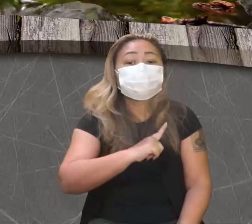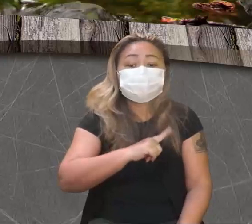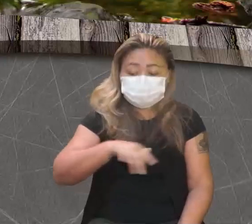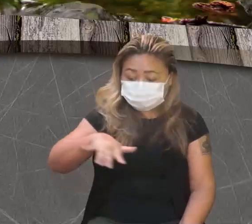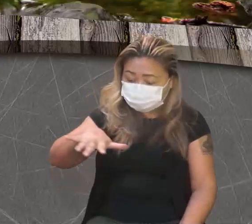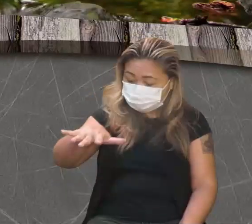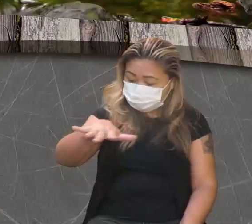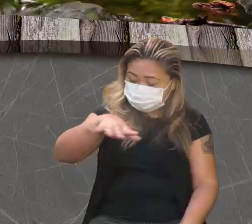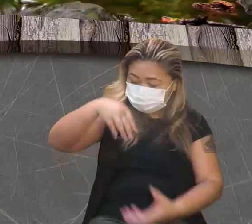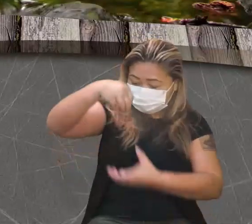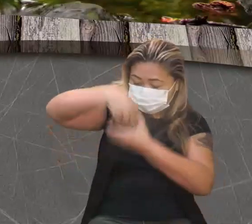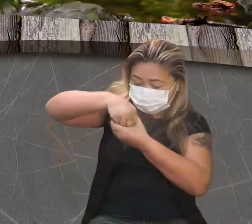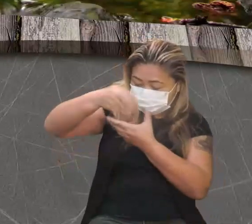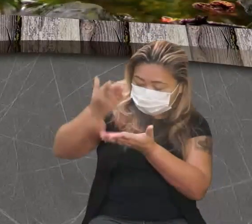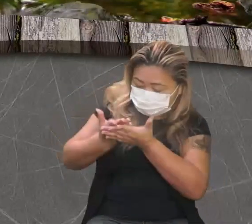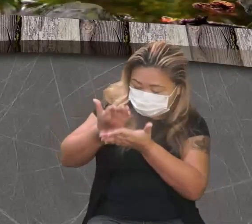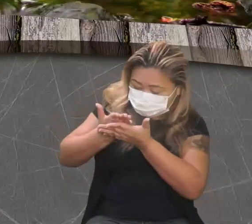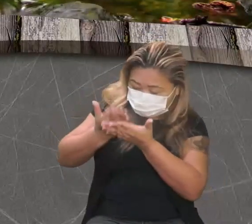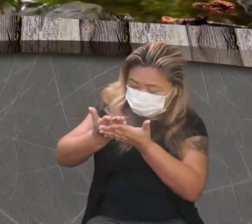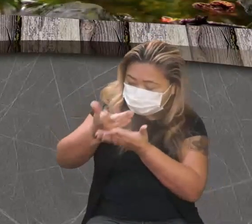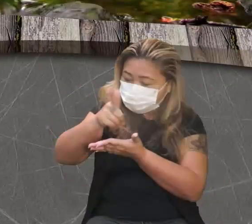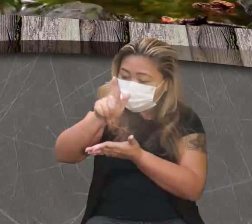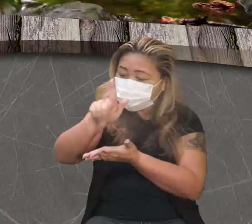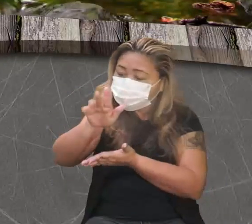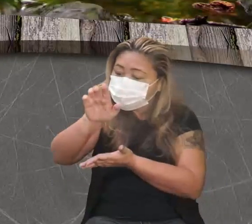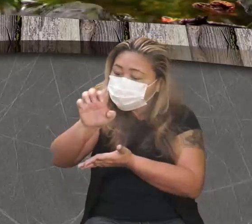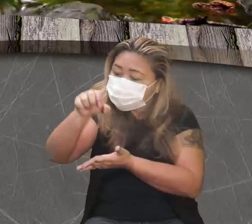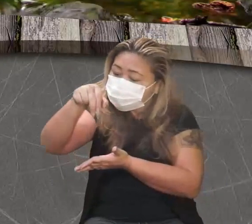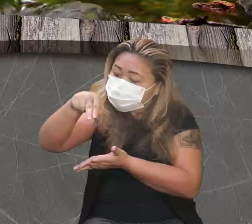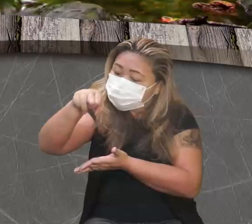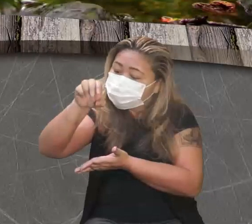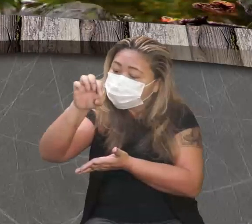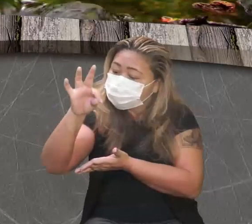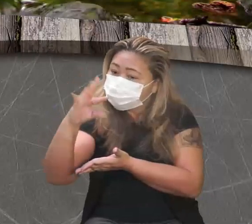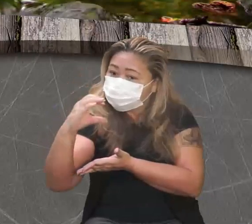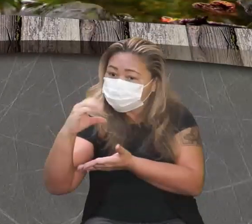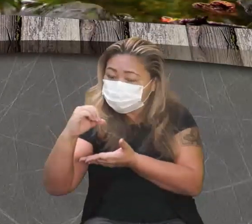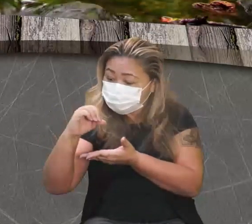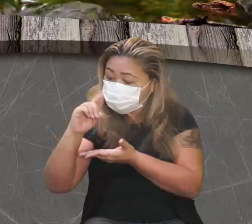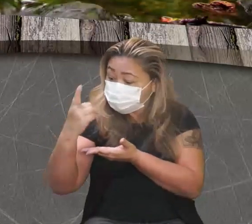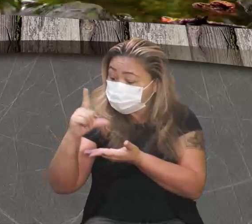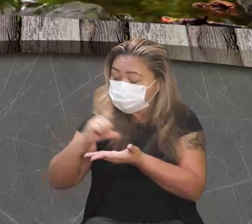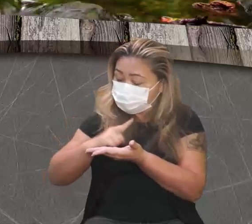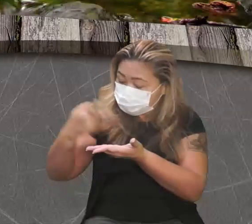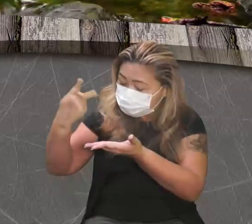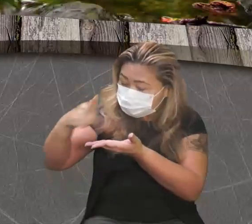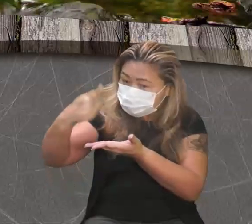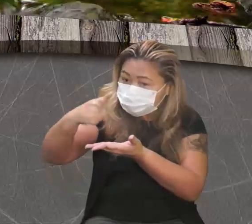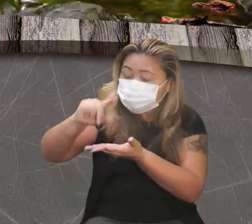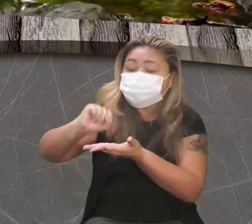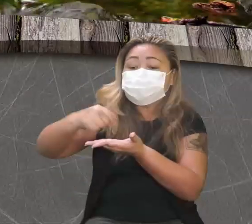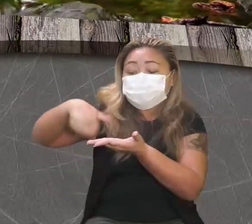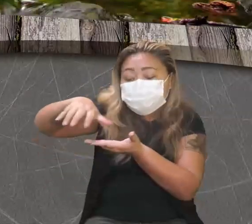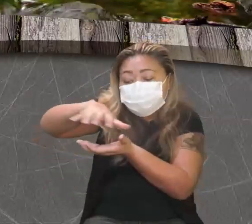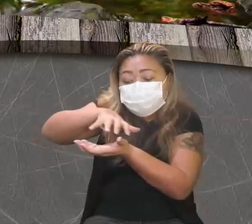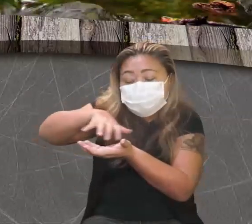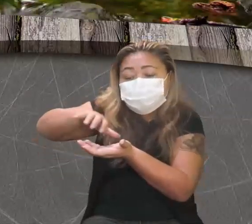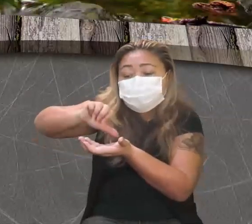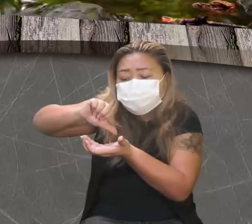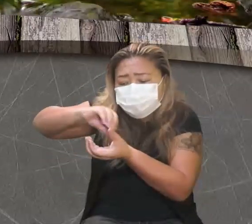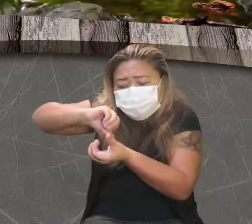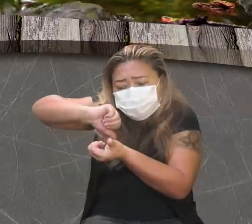área dentro do estudo genético que é responsável por estar trabalhando,